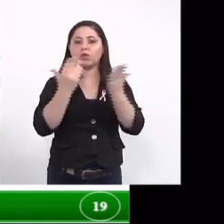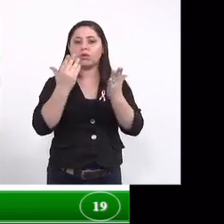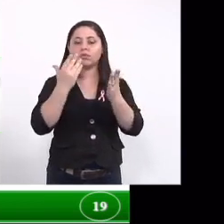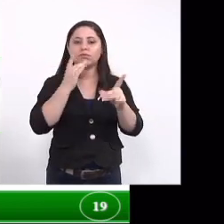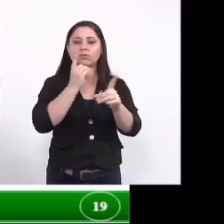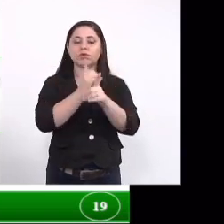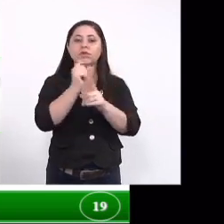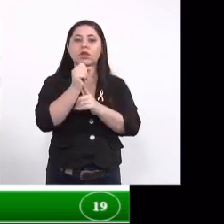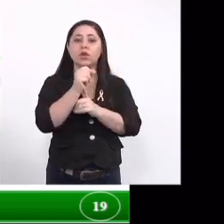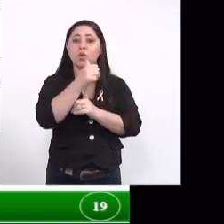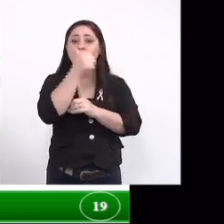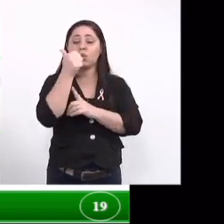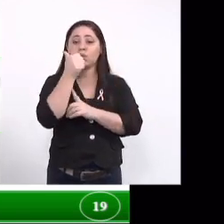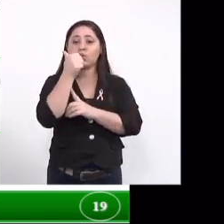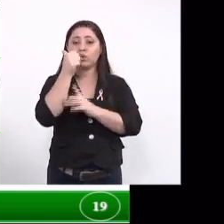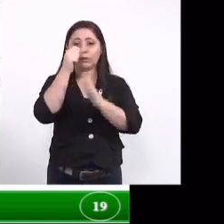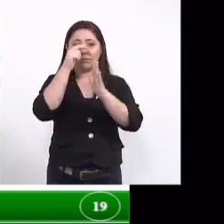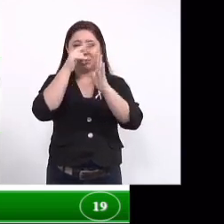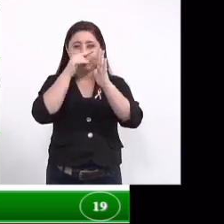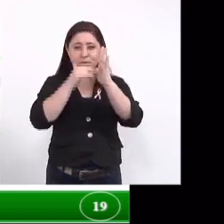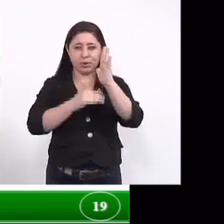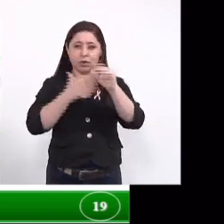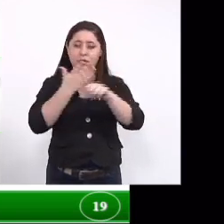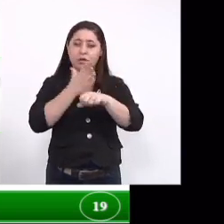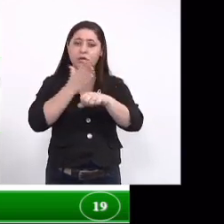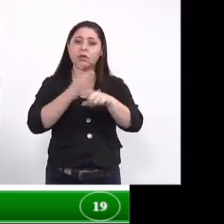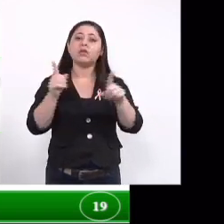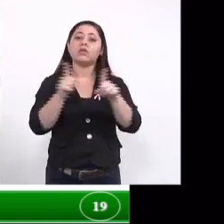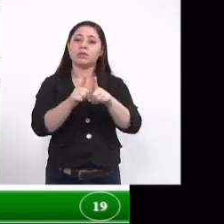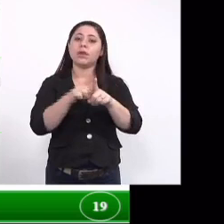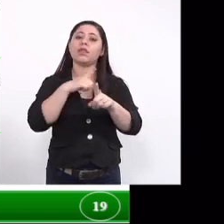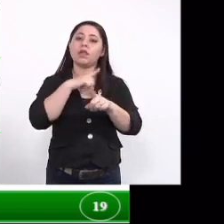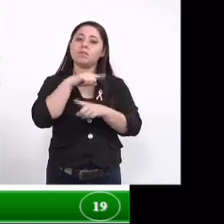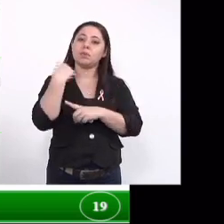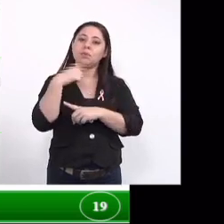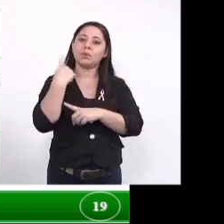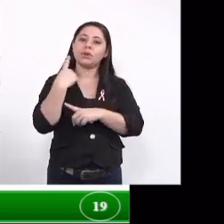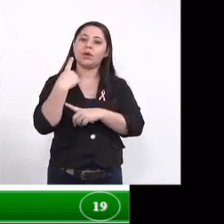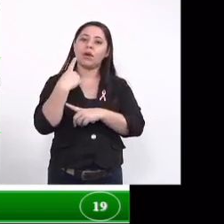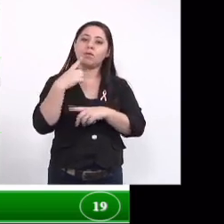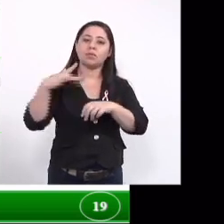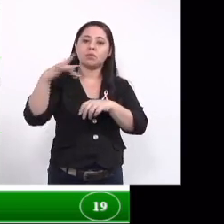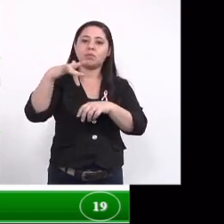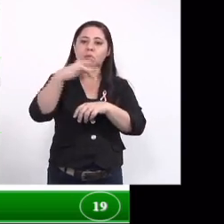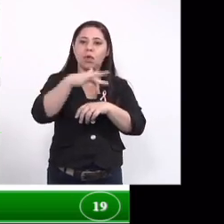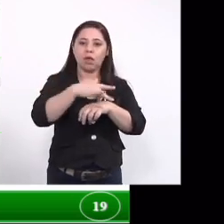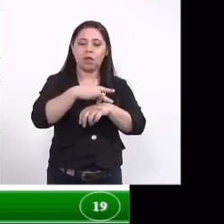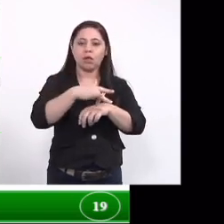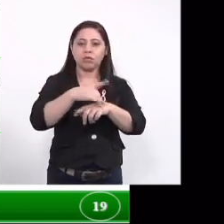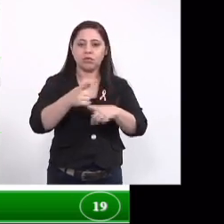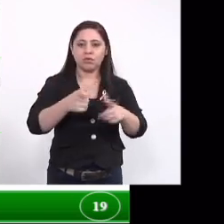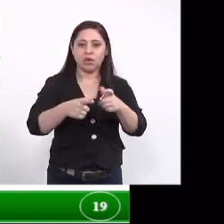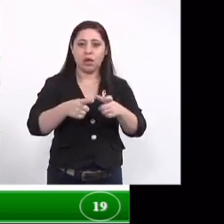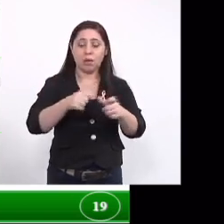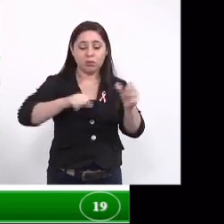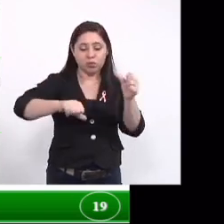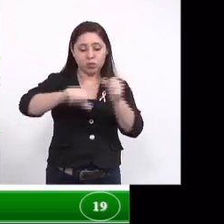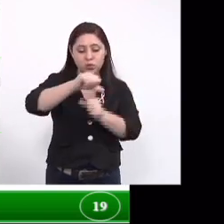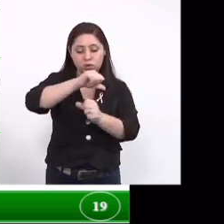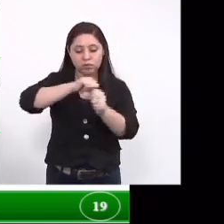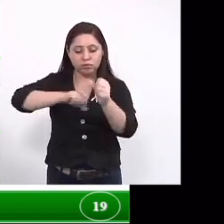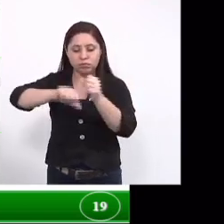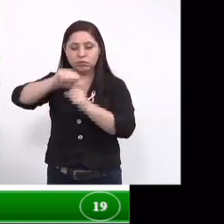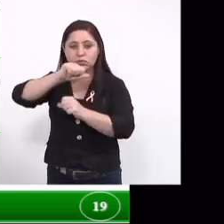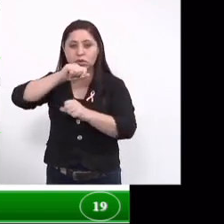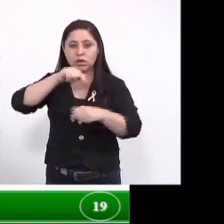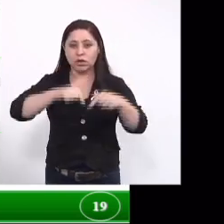detergente com um dos princípios ativos que nós já testamos também apresenta atividade larvicida ou seja mesmo passando por modificações de